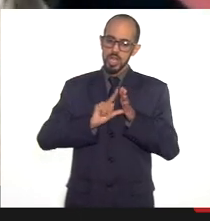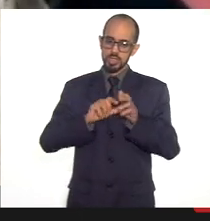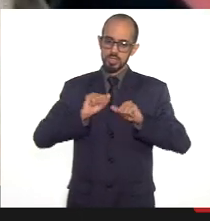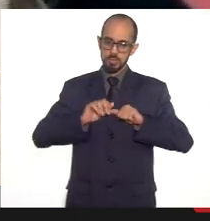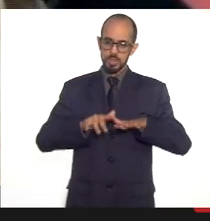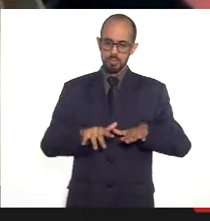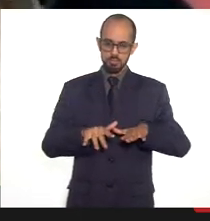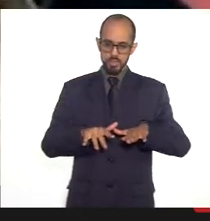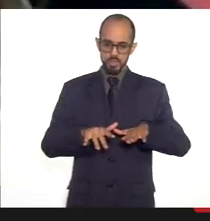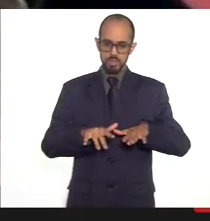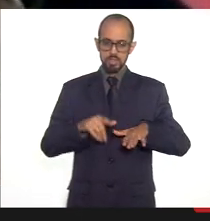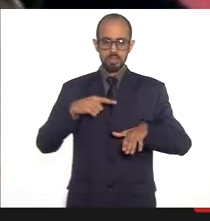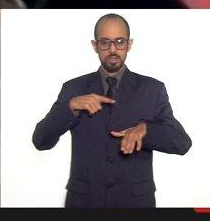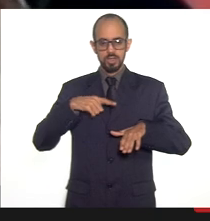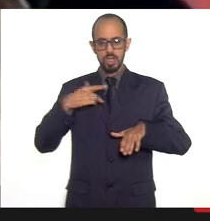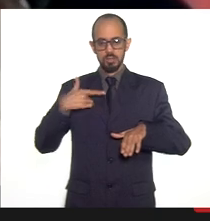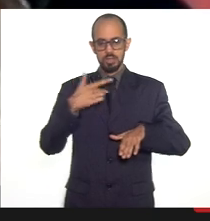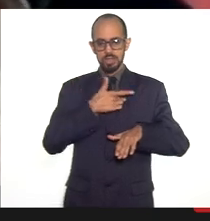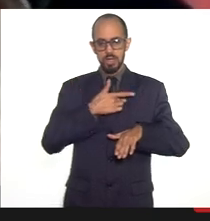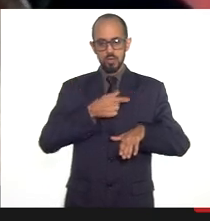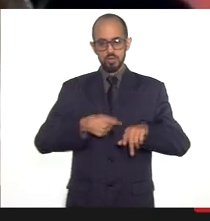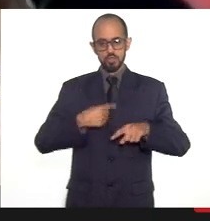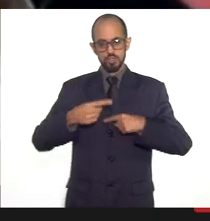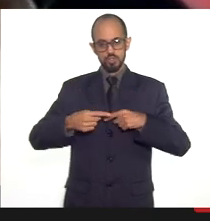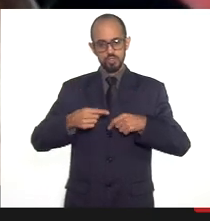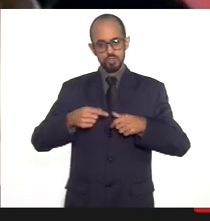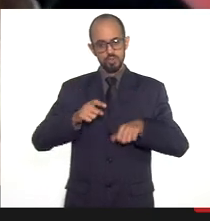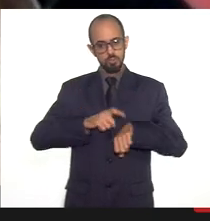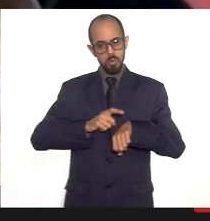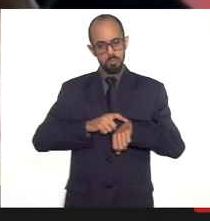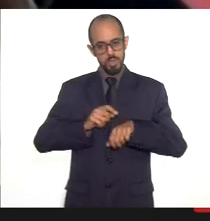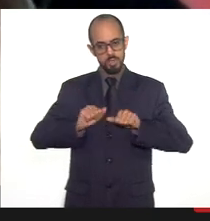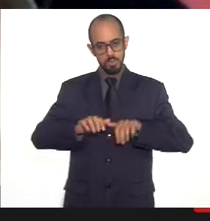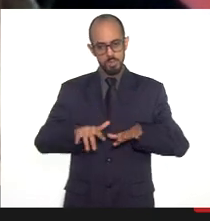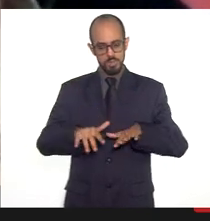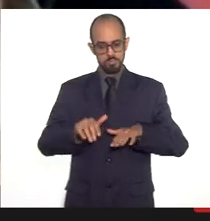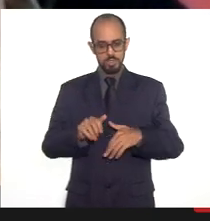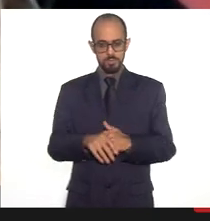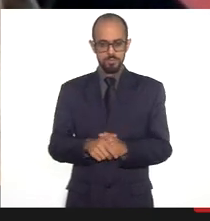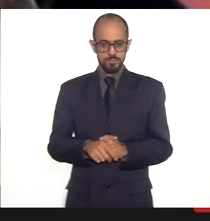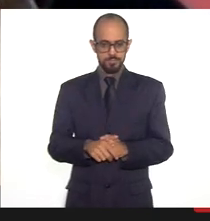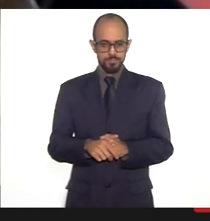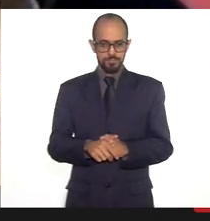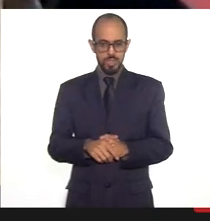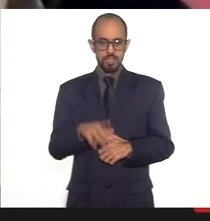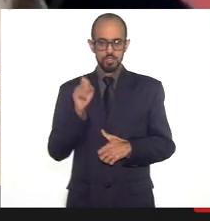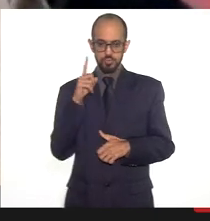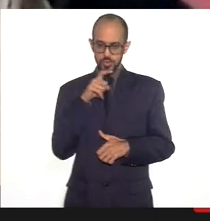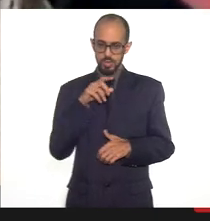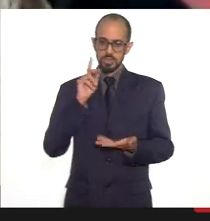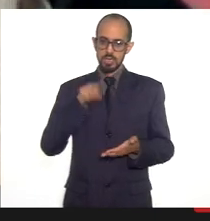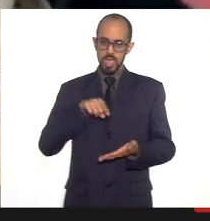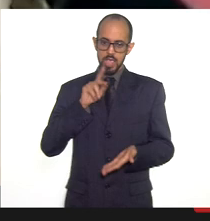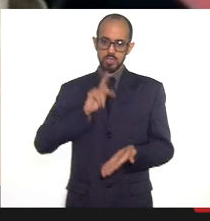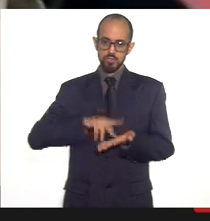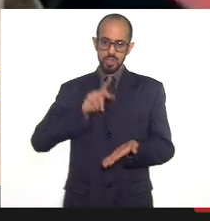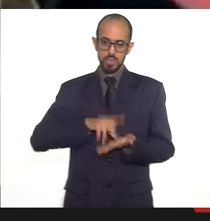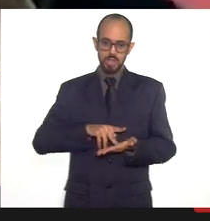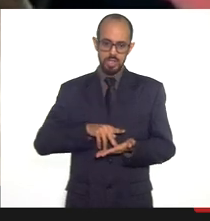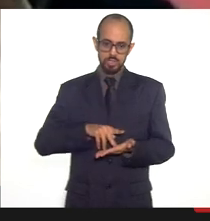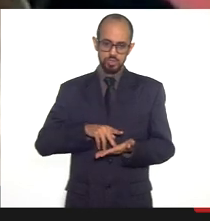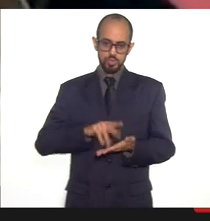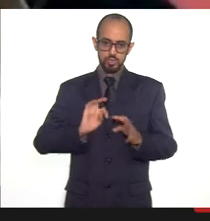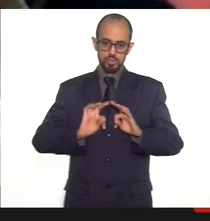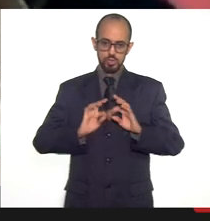e tem uma saúde durante a pandemia então as dificuldades elas são realmente foi